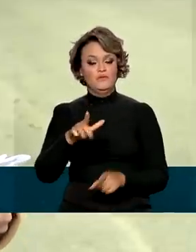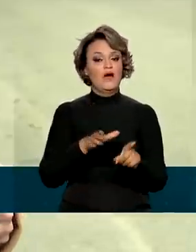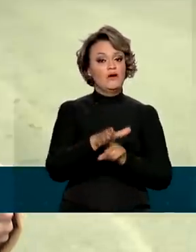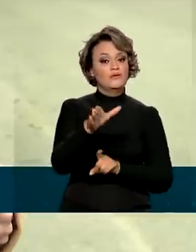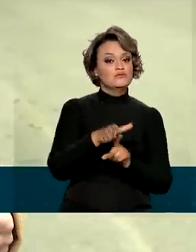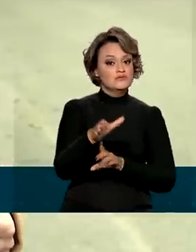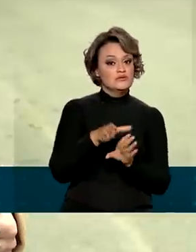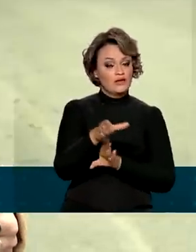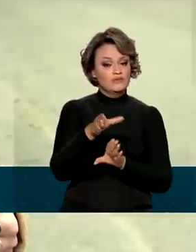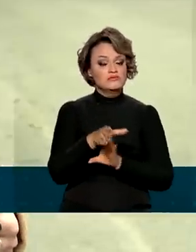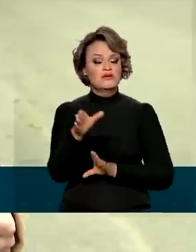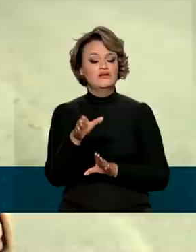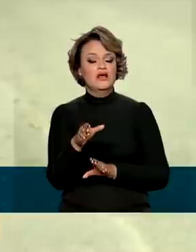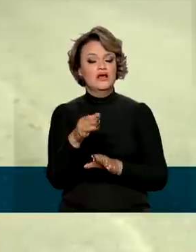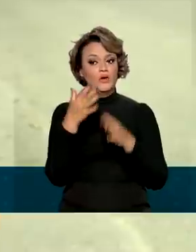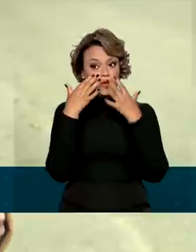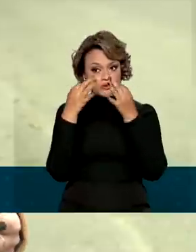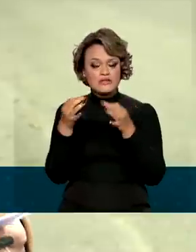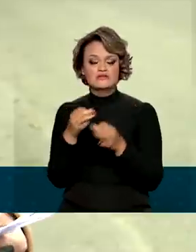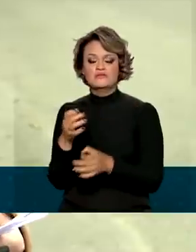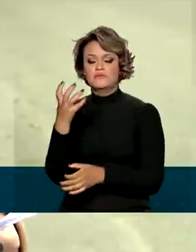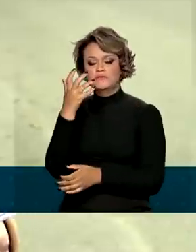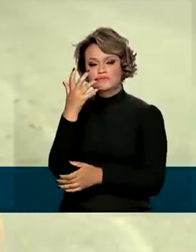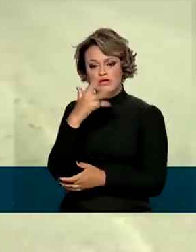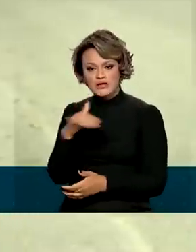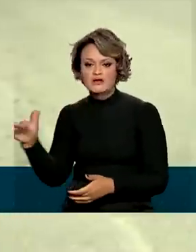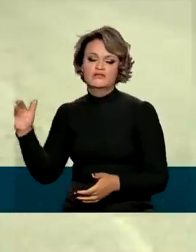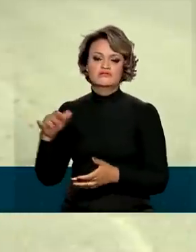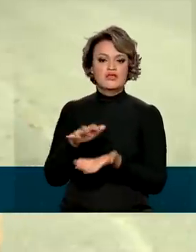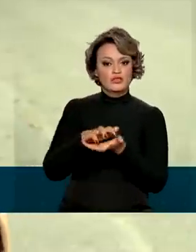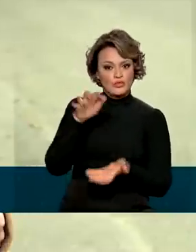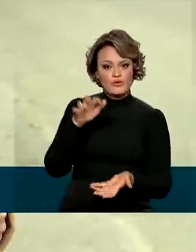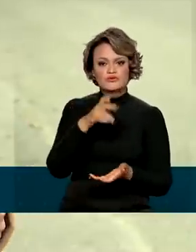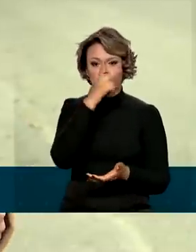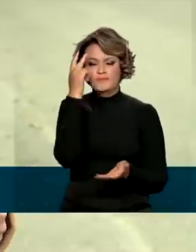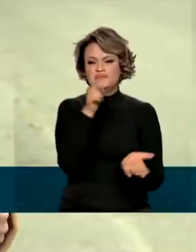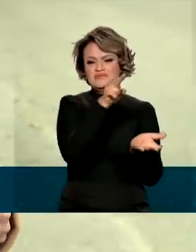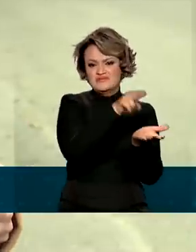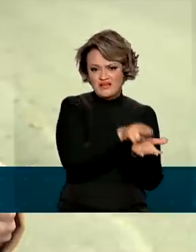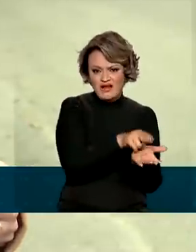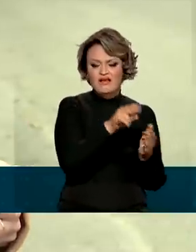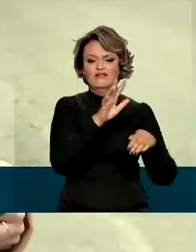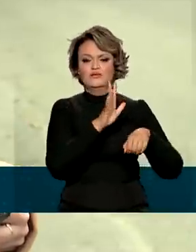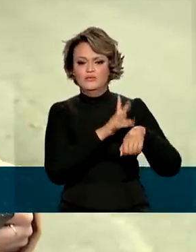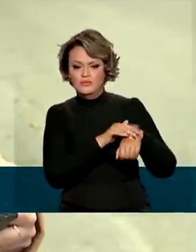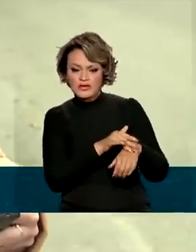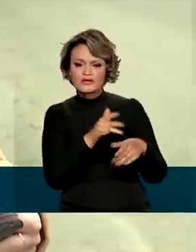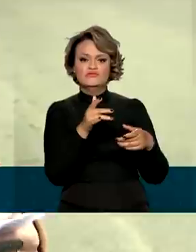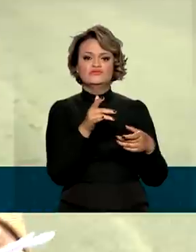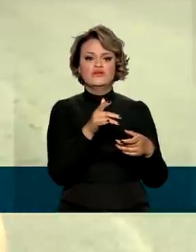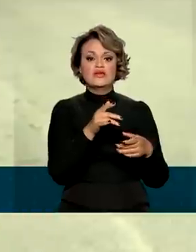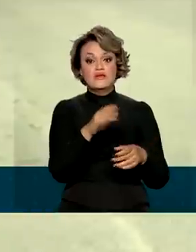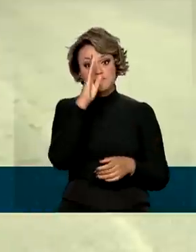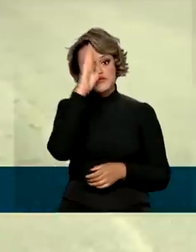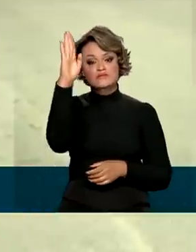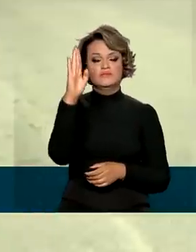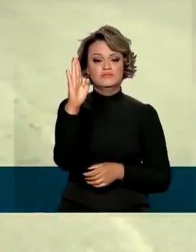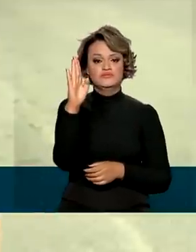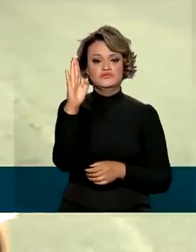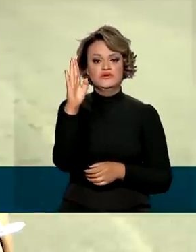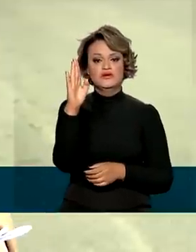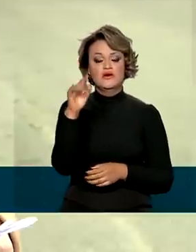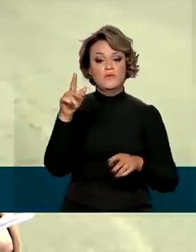atenção especial com as crianças, os idosos, as pessoas acamadas, doentes, enfermas e, principalmente,